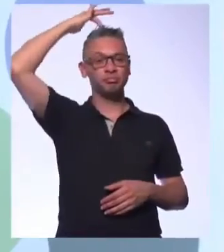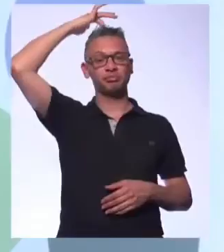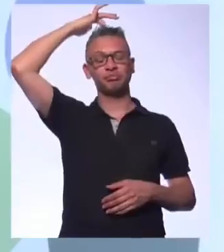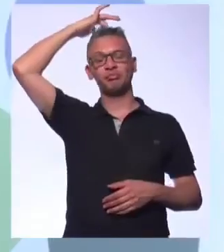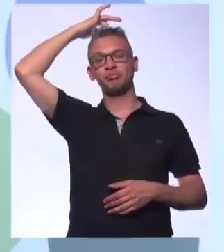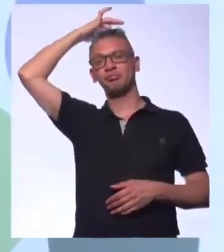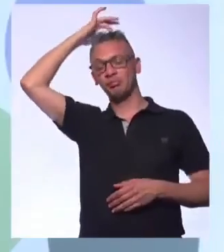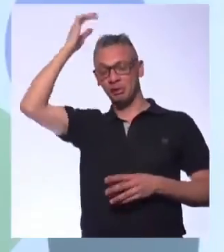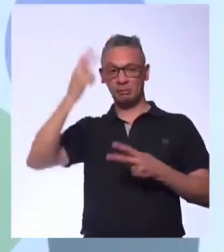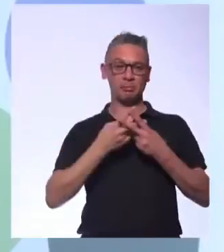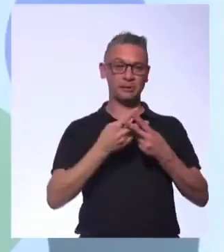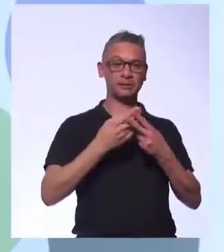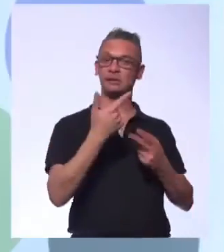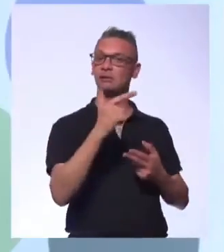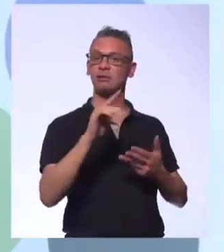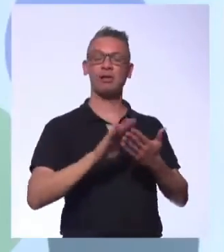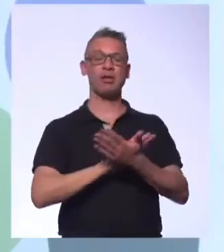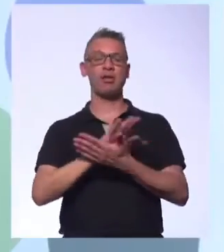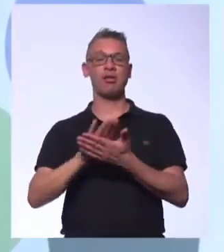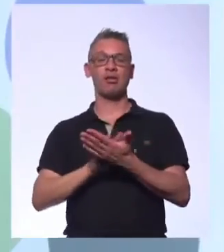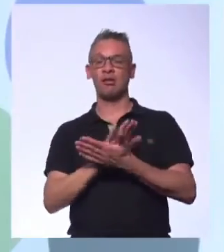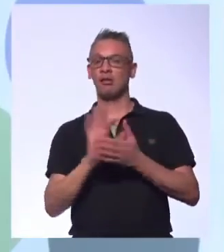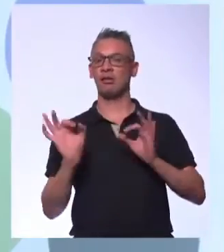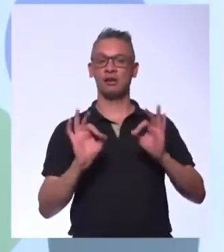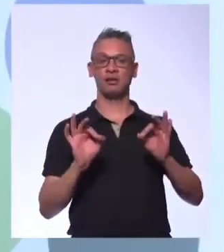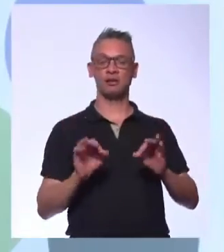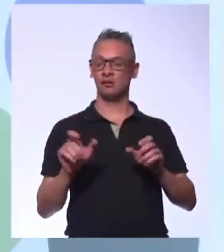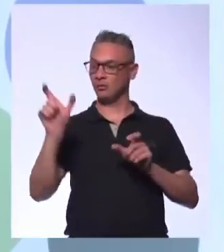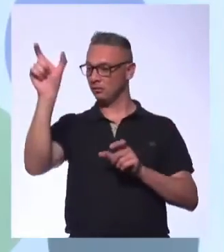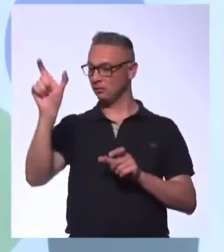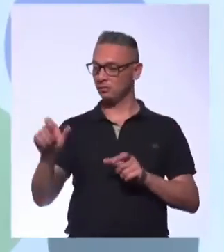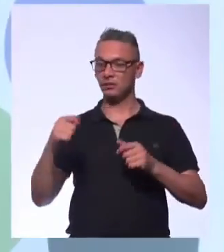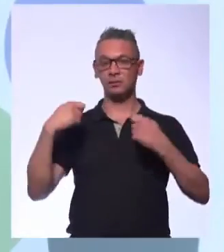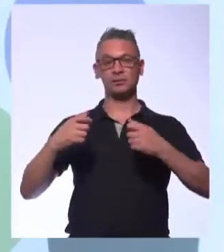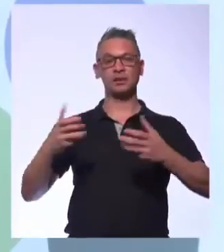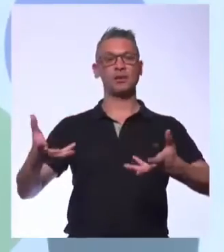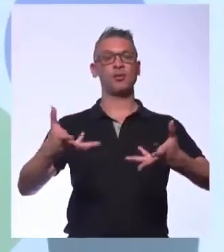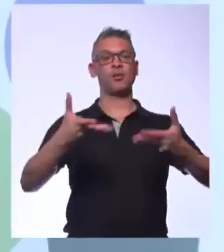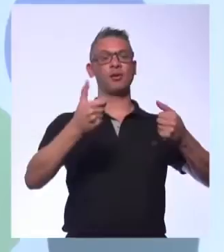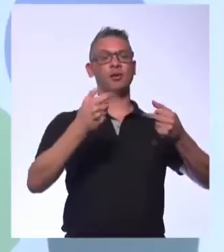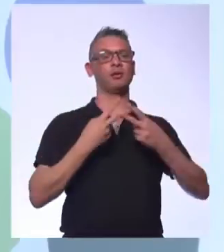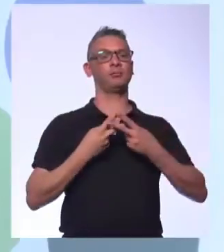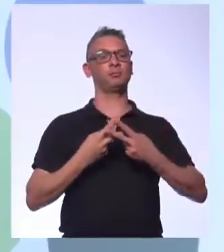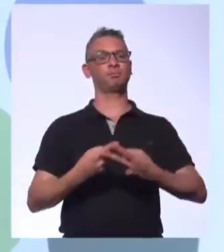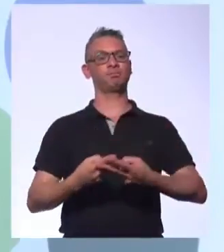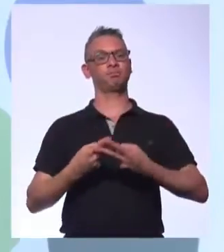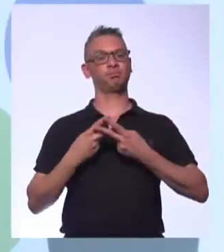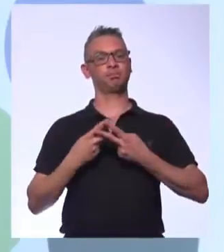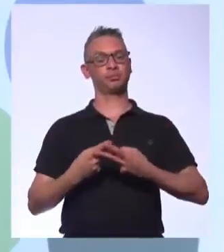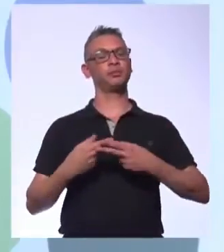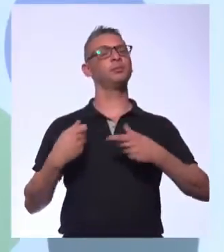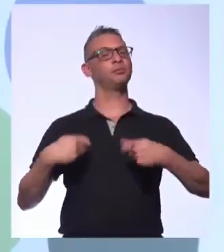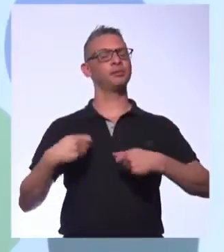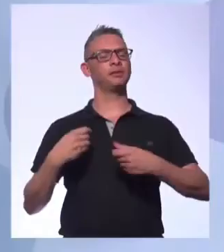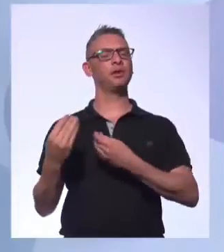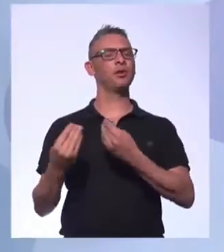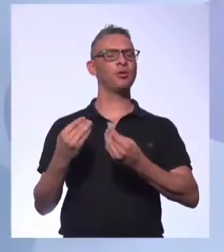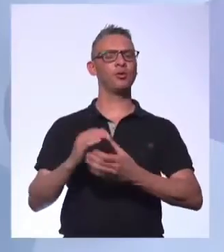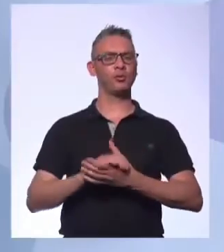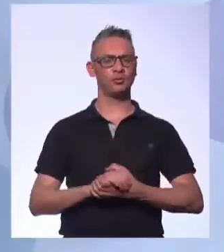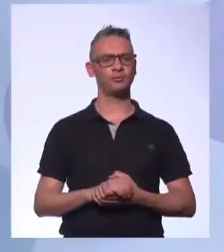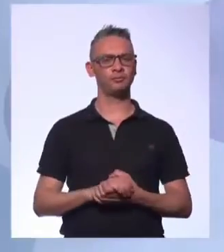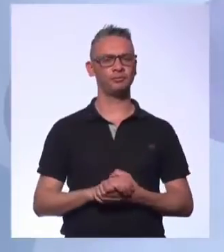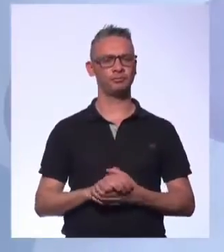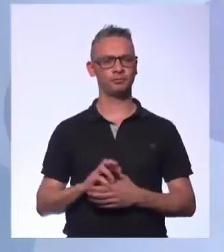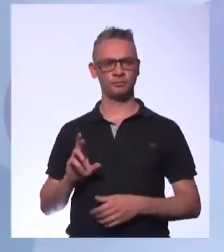esperar, né? Então, o que dizer para essas pessoas? Como fazer para desenvolver essa habilidade? A habilidade da temperança, saber esperar. Talvez isso. Eu possa